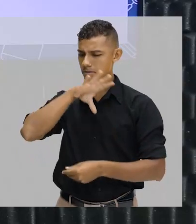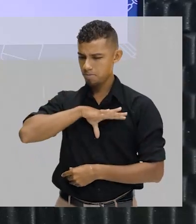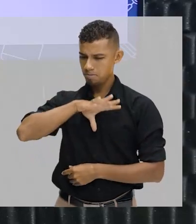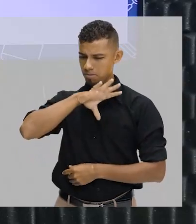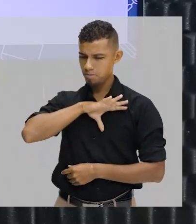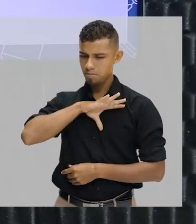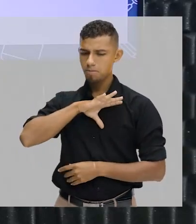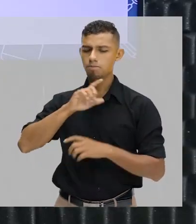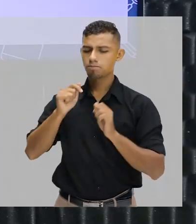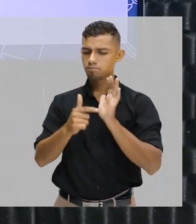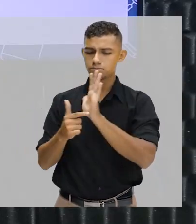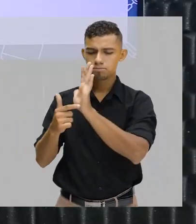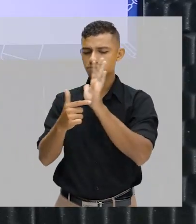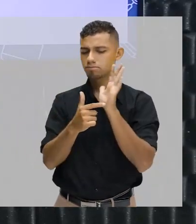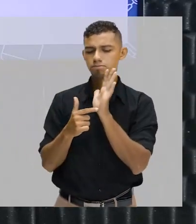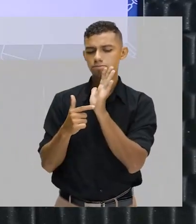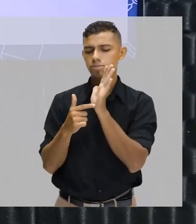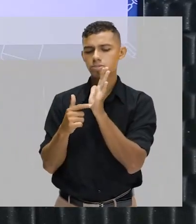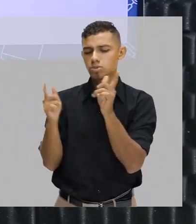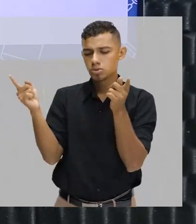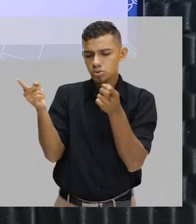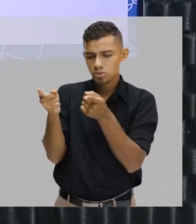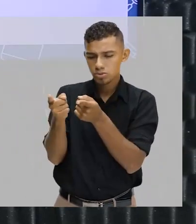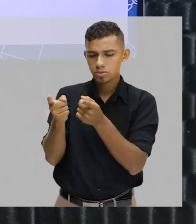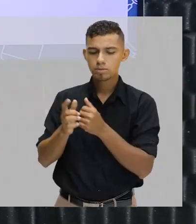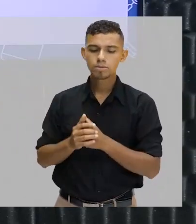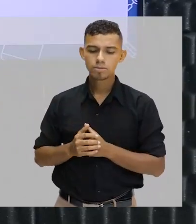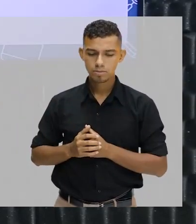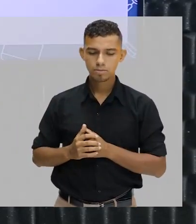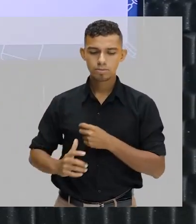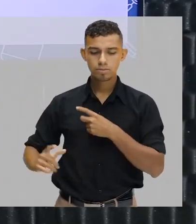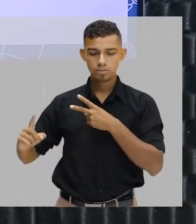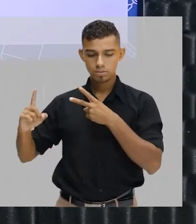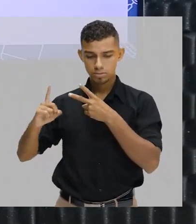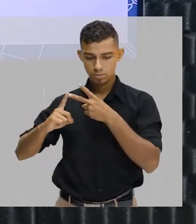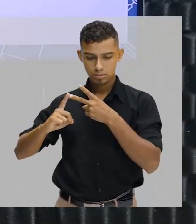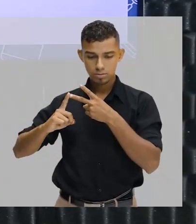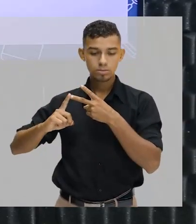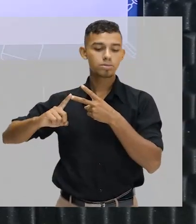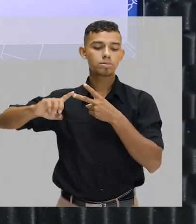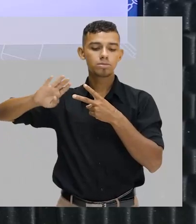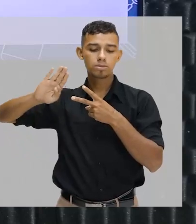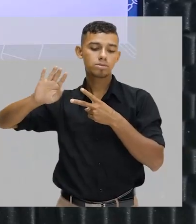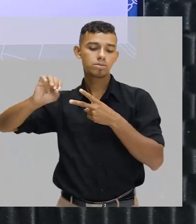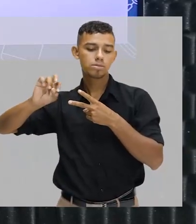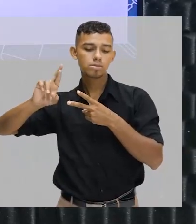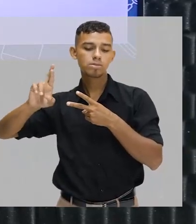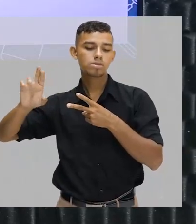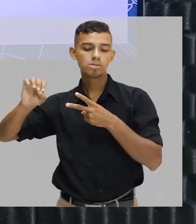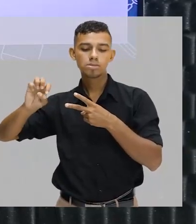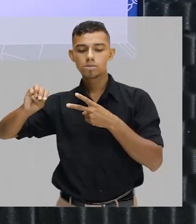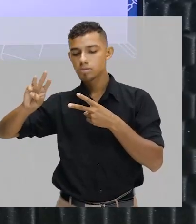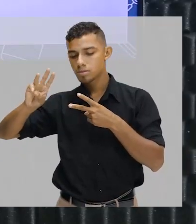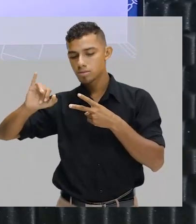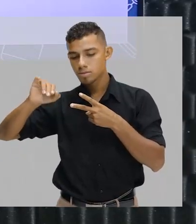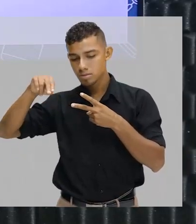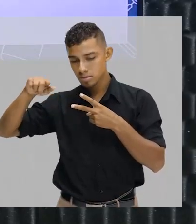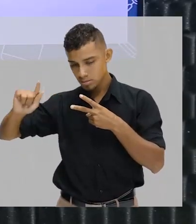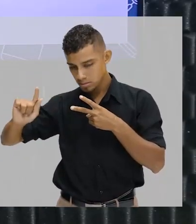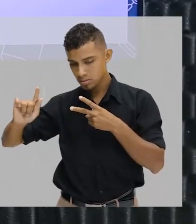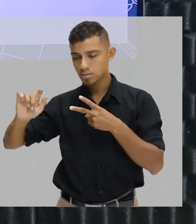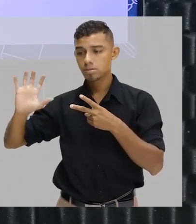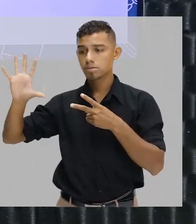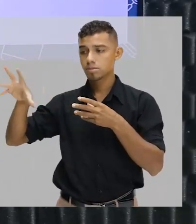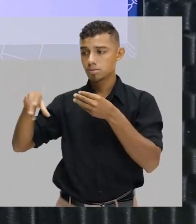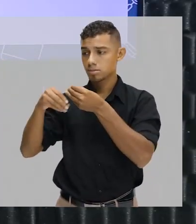abreviações que nós utilizamos. Boring, que é o empréstimo linguístico, que são os estrangeirismos. E por fim eu mostro para